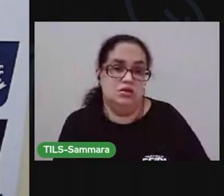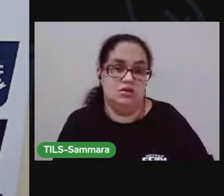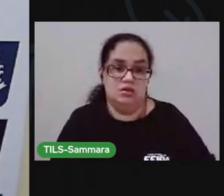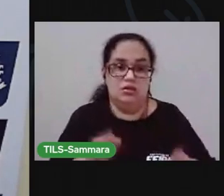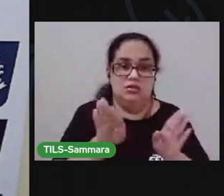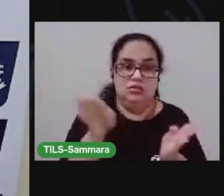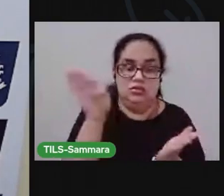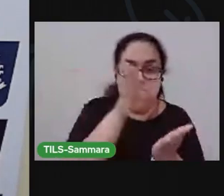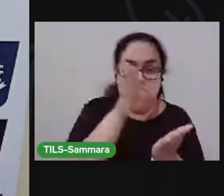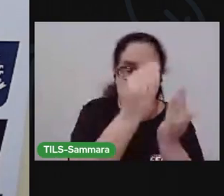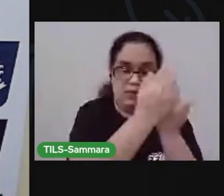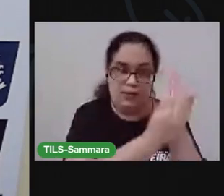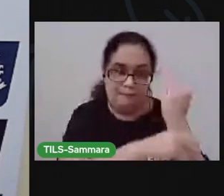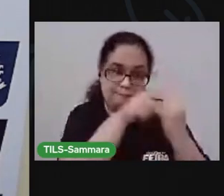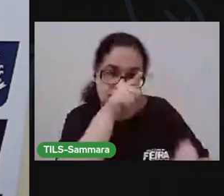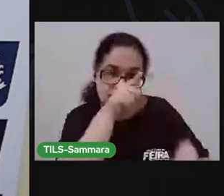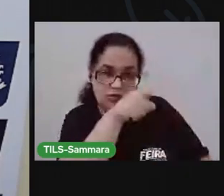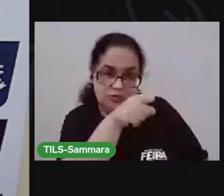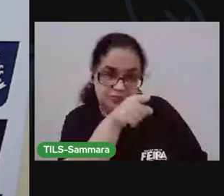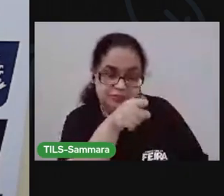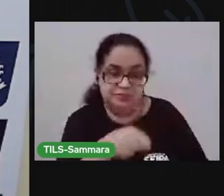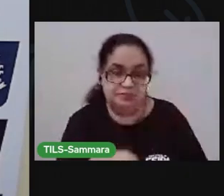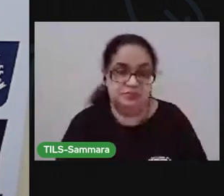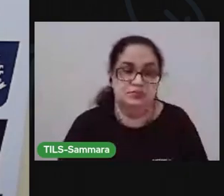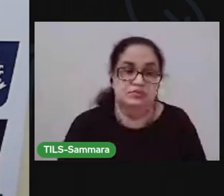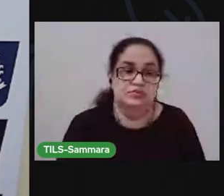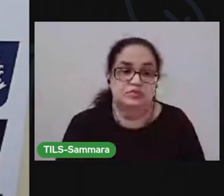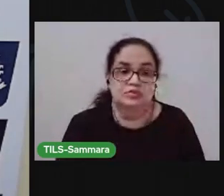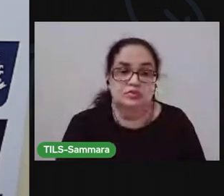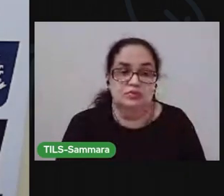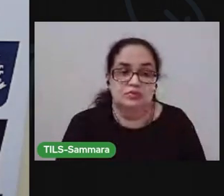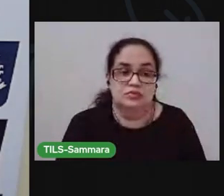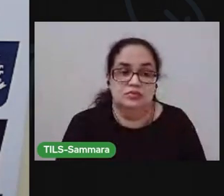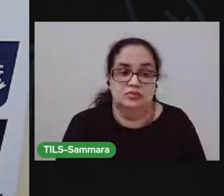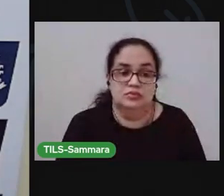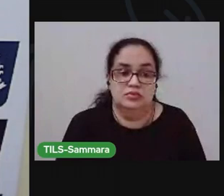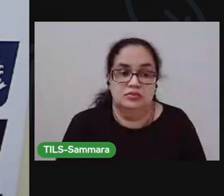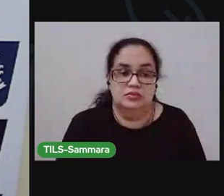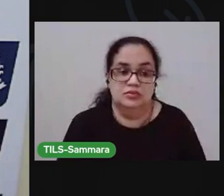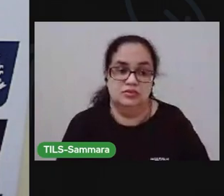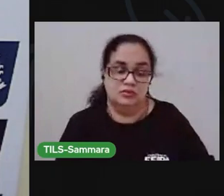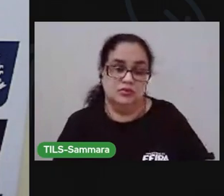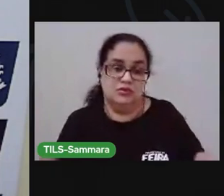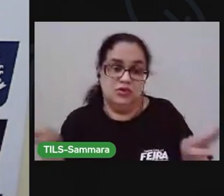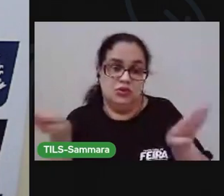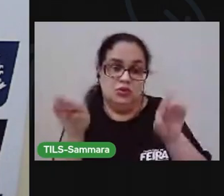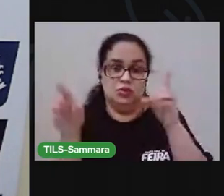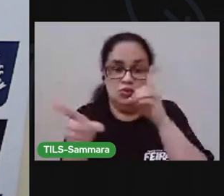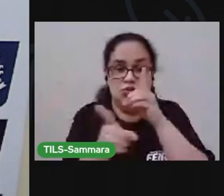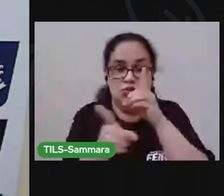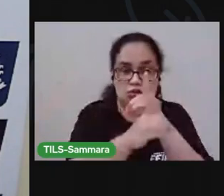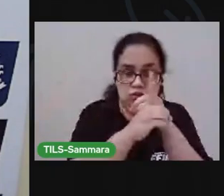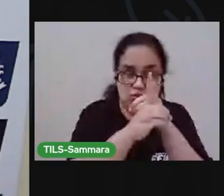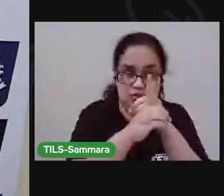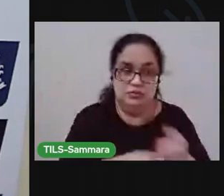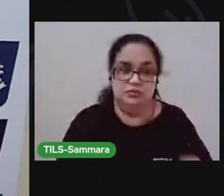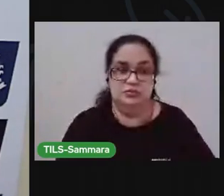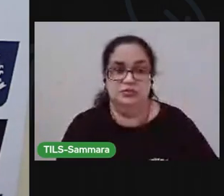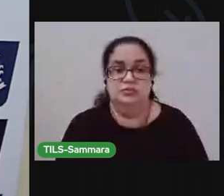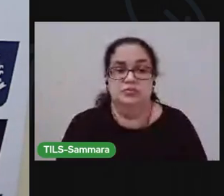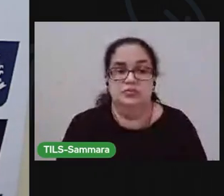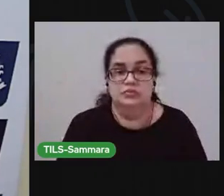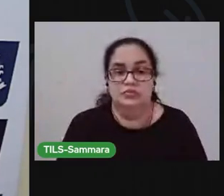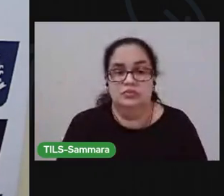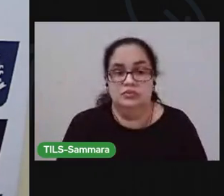dobradura no meio da folha? A gente vai pegar uma ponta. Encontrar. Com esse